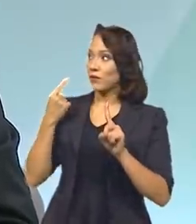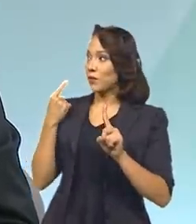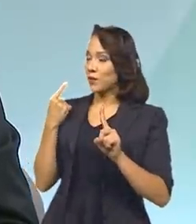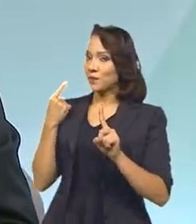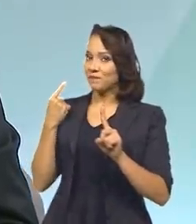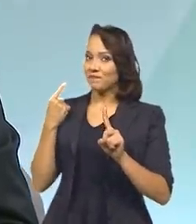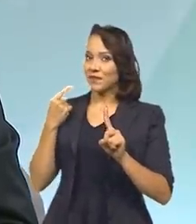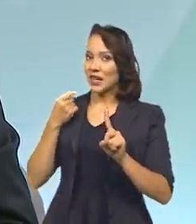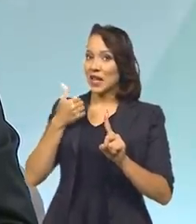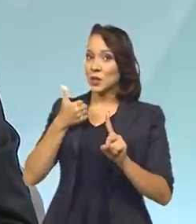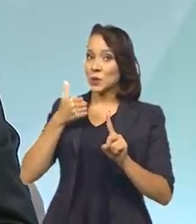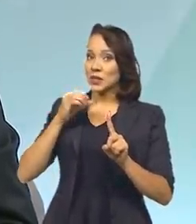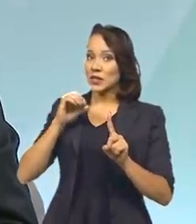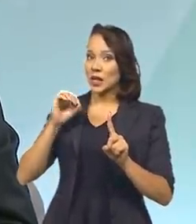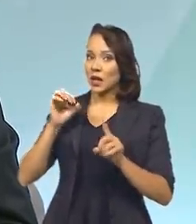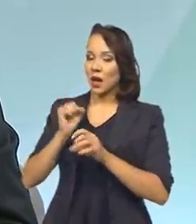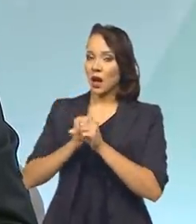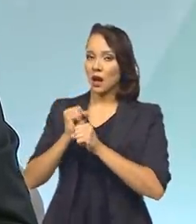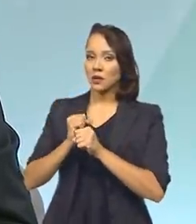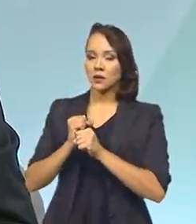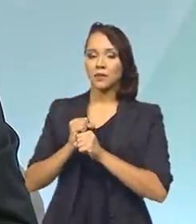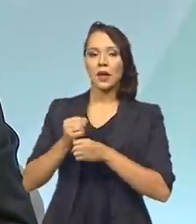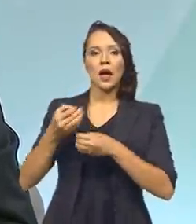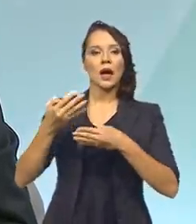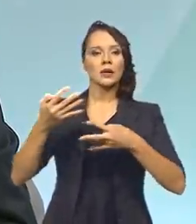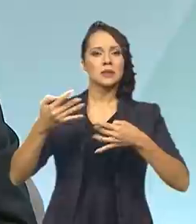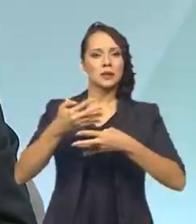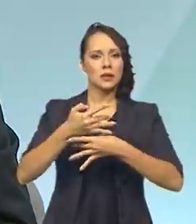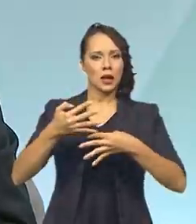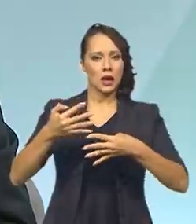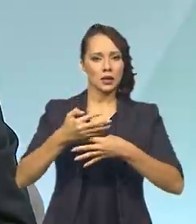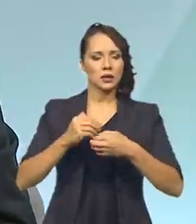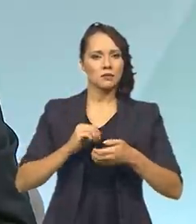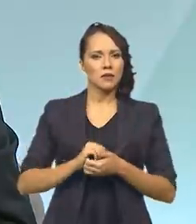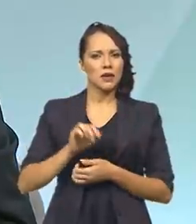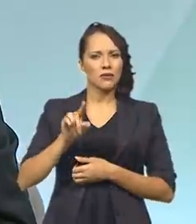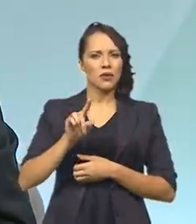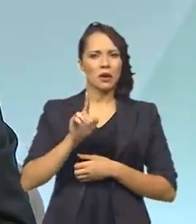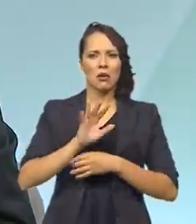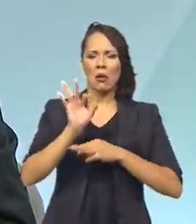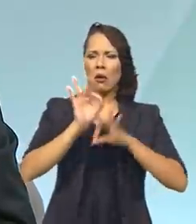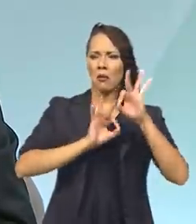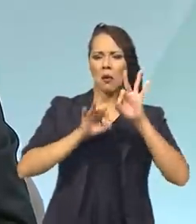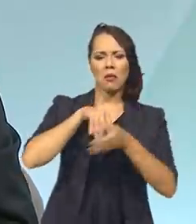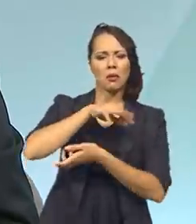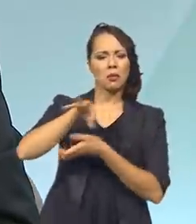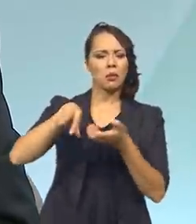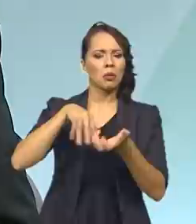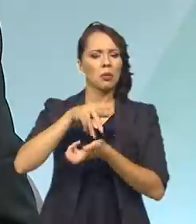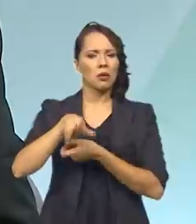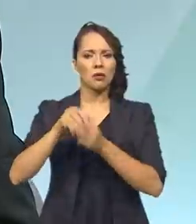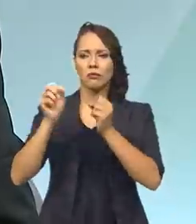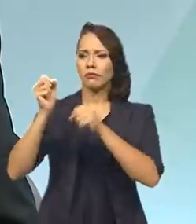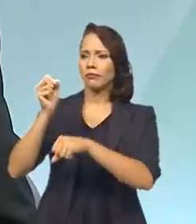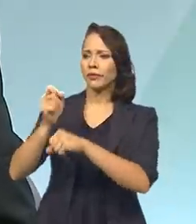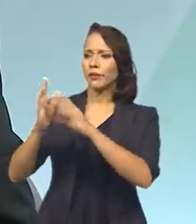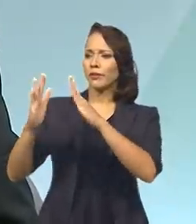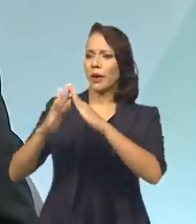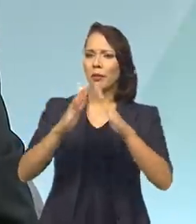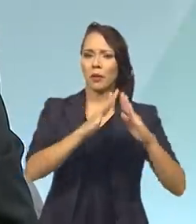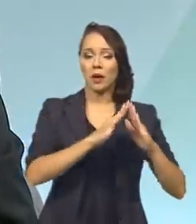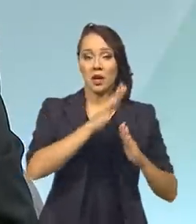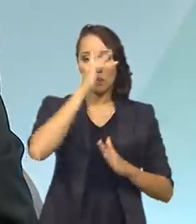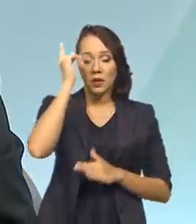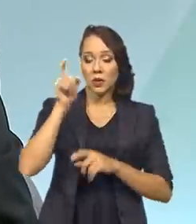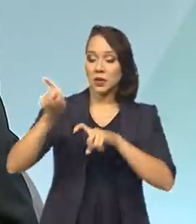nos últimos 100 anos a ocupação das cidades foi feita de forma absolutamente desordenada. Com essa migração das